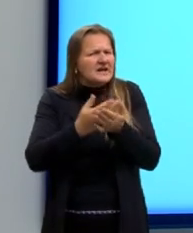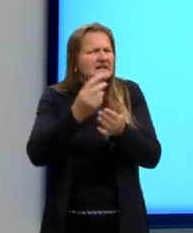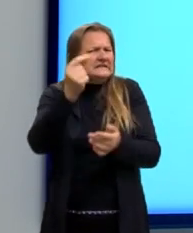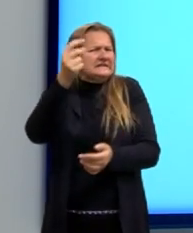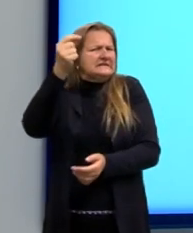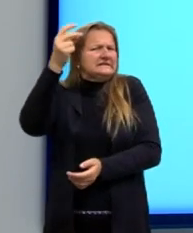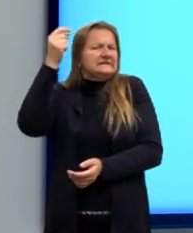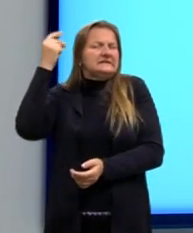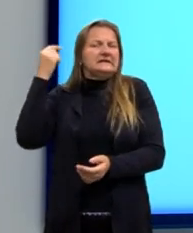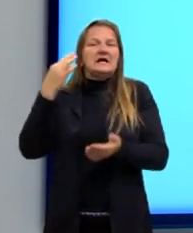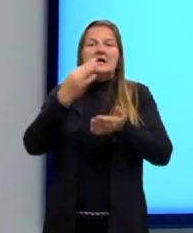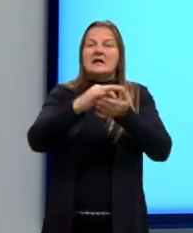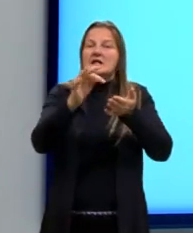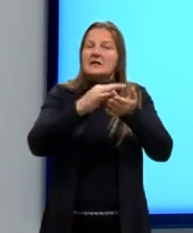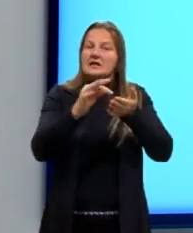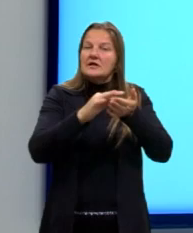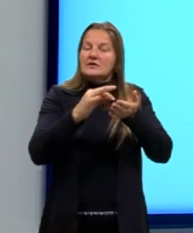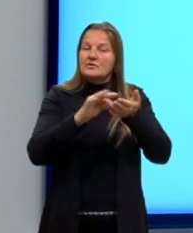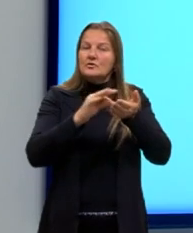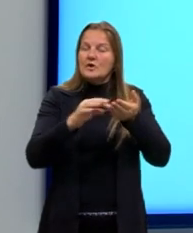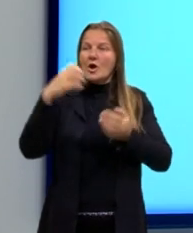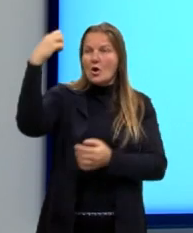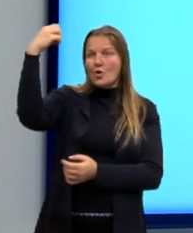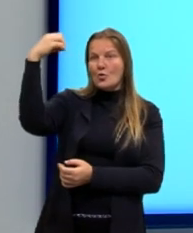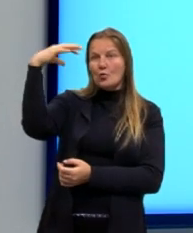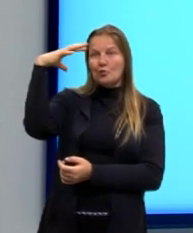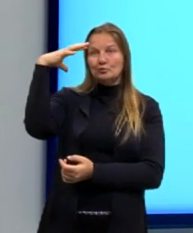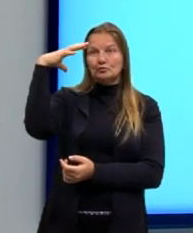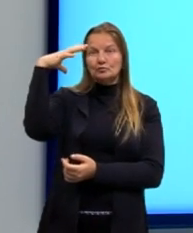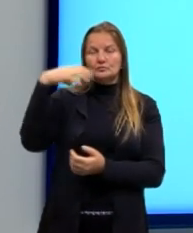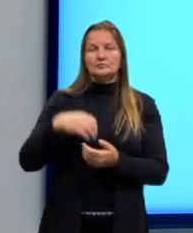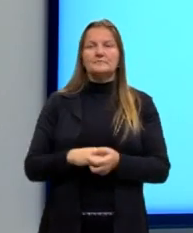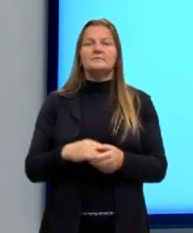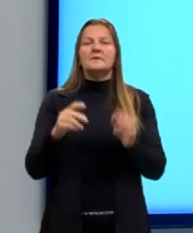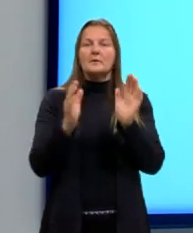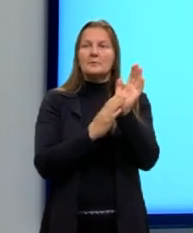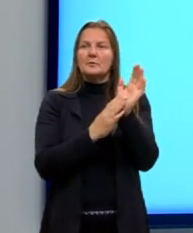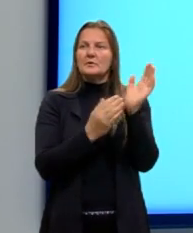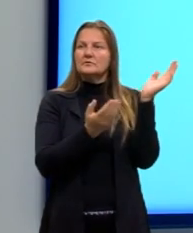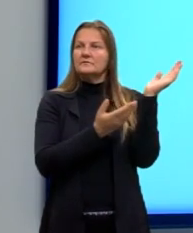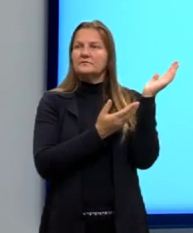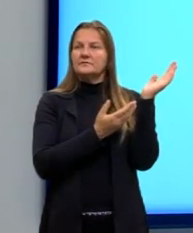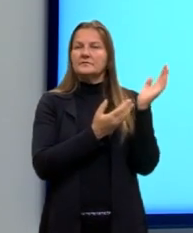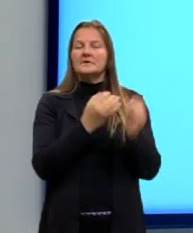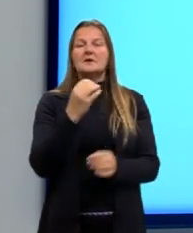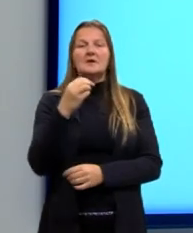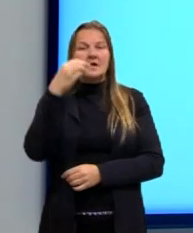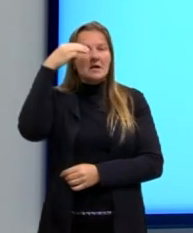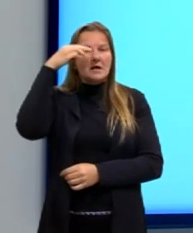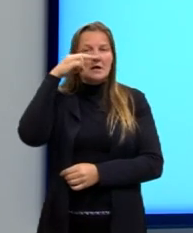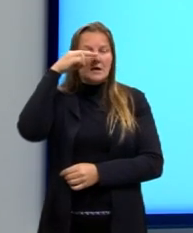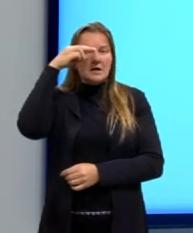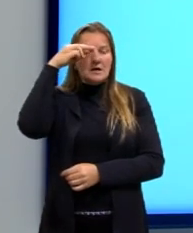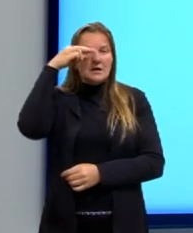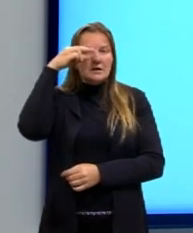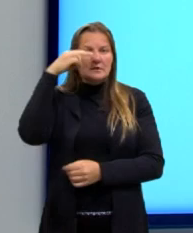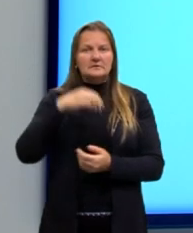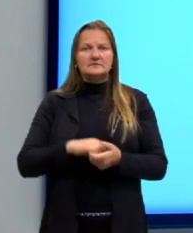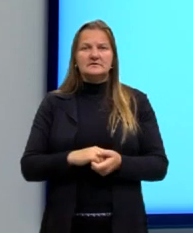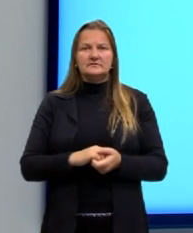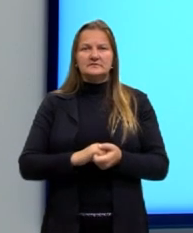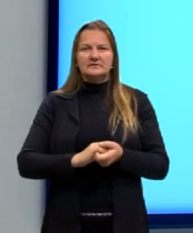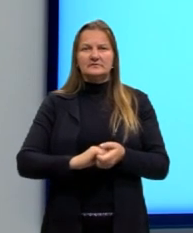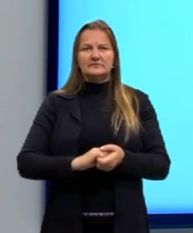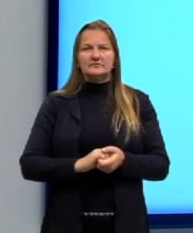a teoria corpuscular da luz, que foi, então, proposta por Isaac Newton, que a gente já conhece, né?